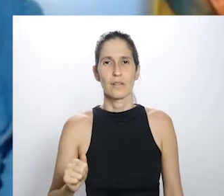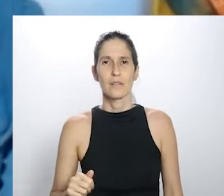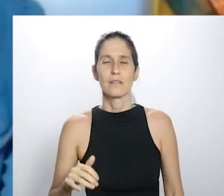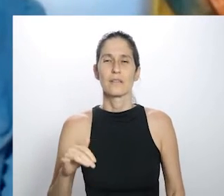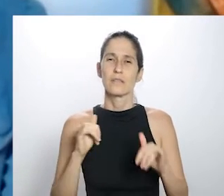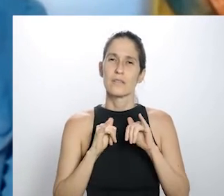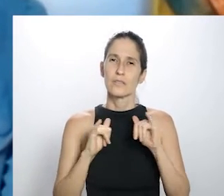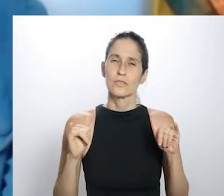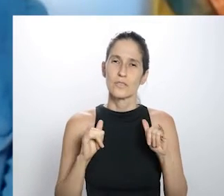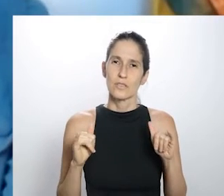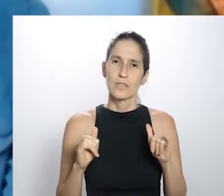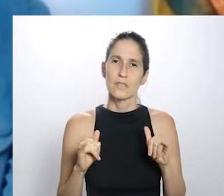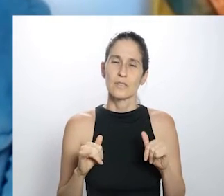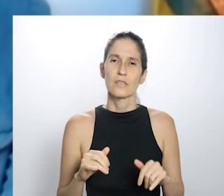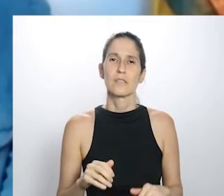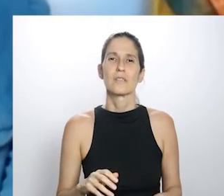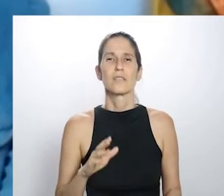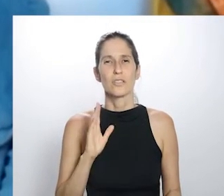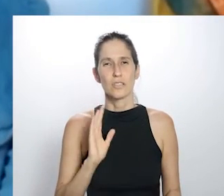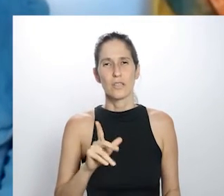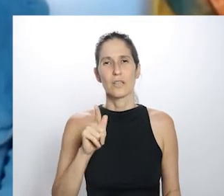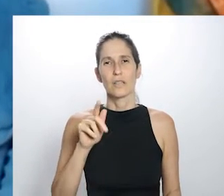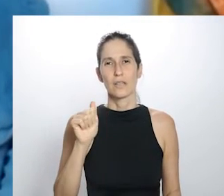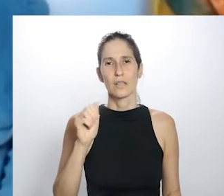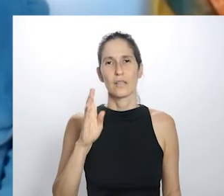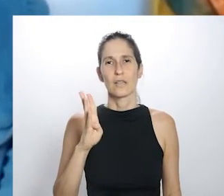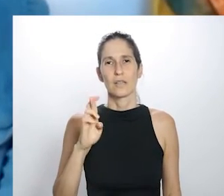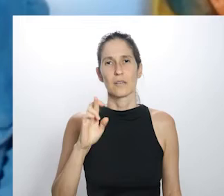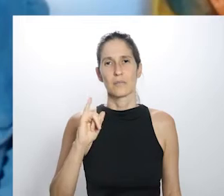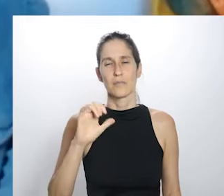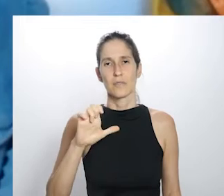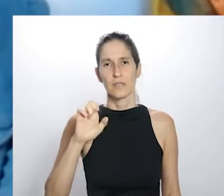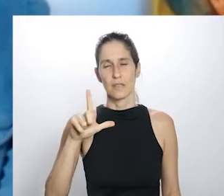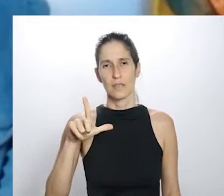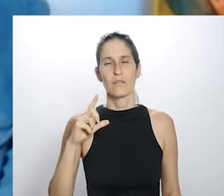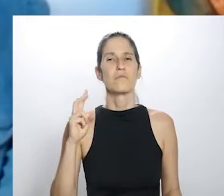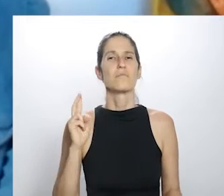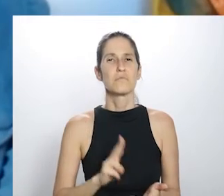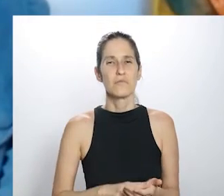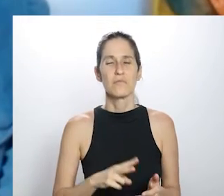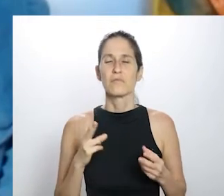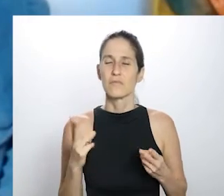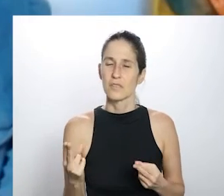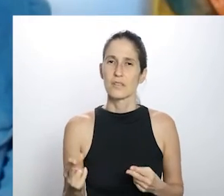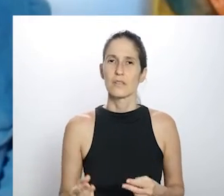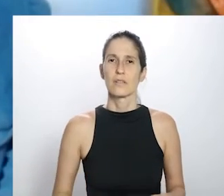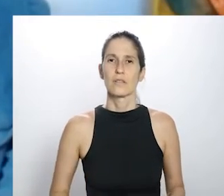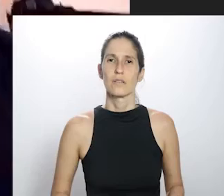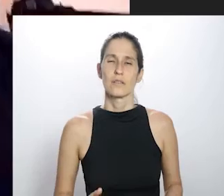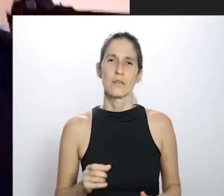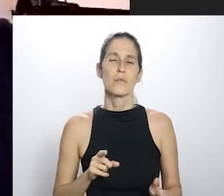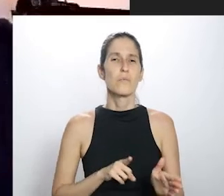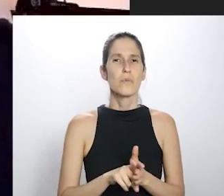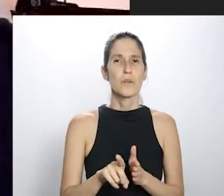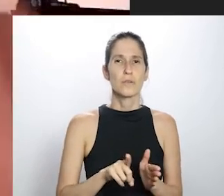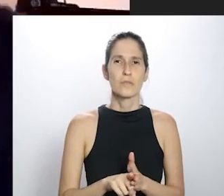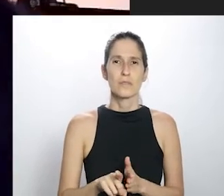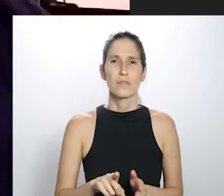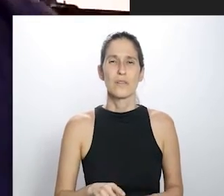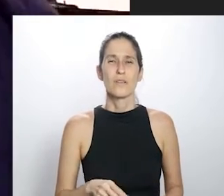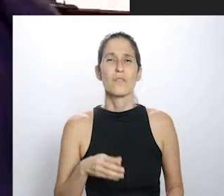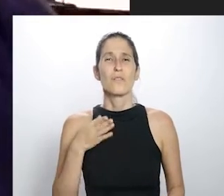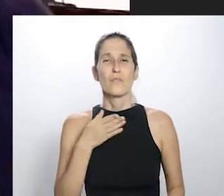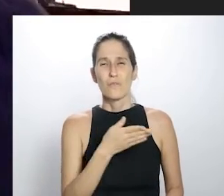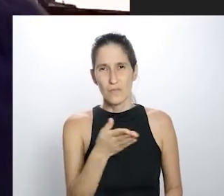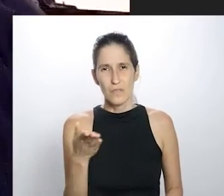que está acompanhando a gente aqui no Zoom, que eu acho que Gabriel falou um pouco a respeito, ela diz assim, tem uma pergunta para todos os mestres e mestras, vocês estão vendo a